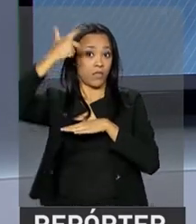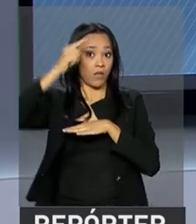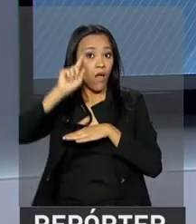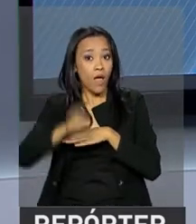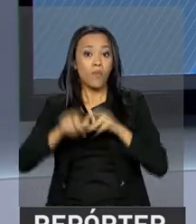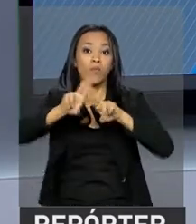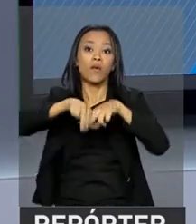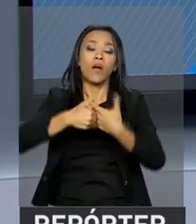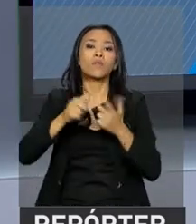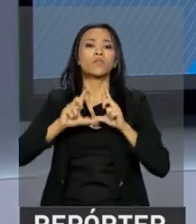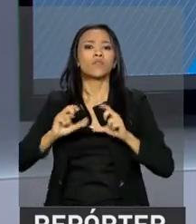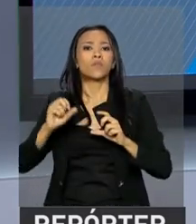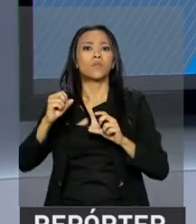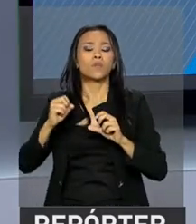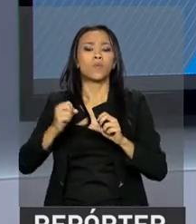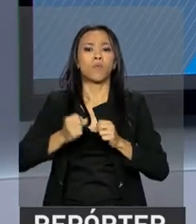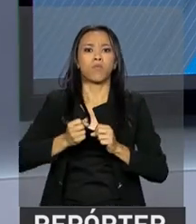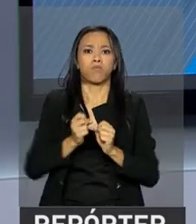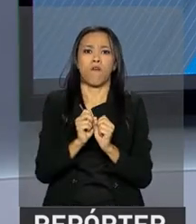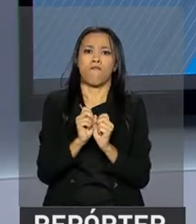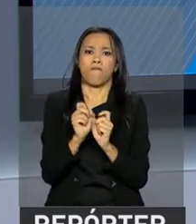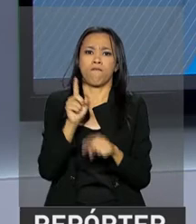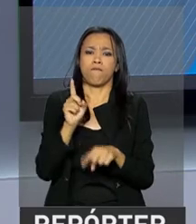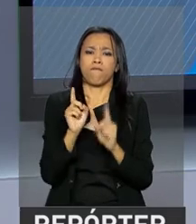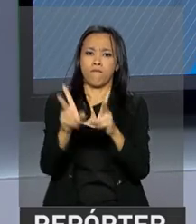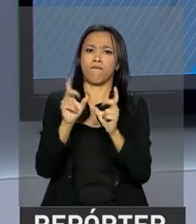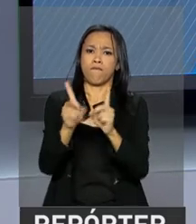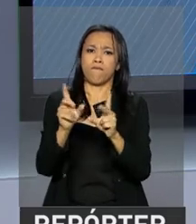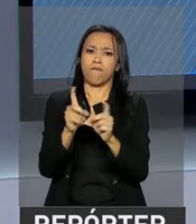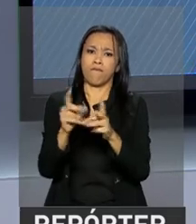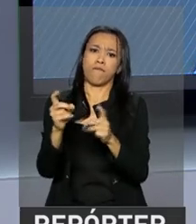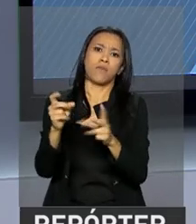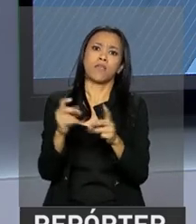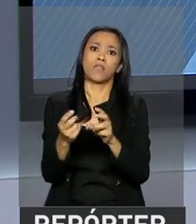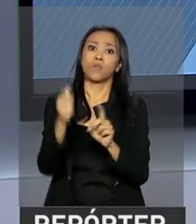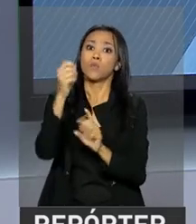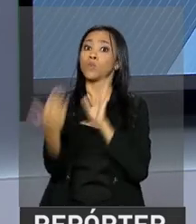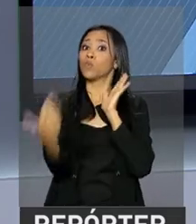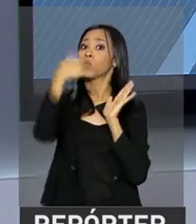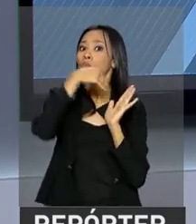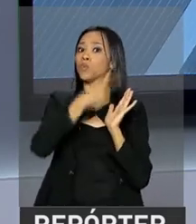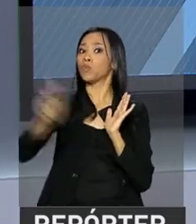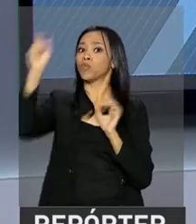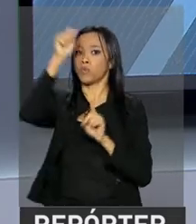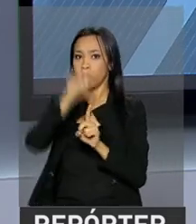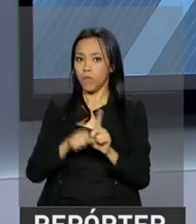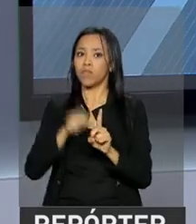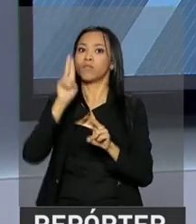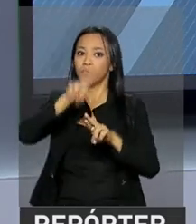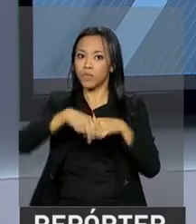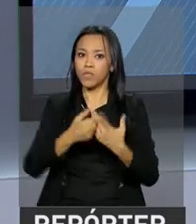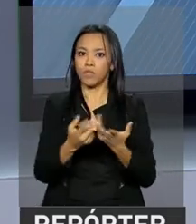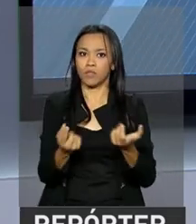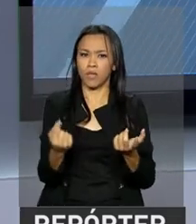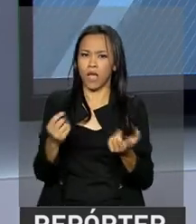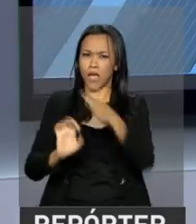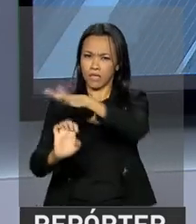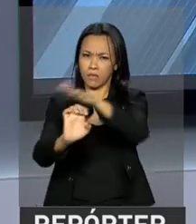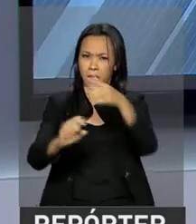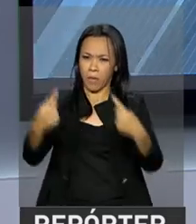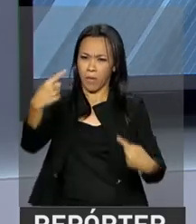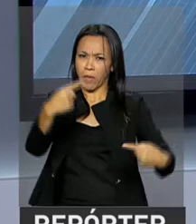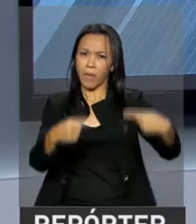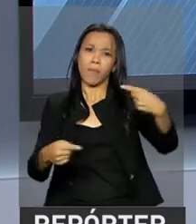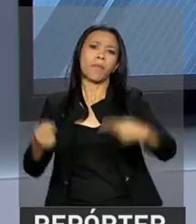significativo nas importações no último mês, o que obrigou ajustes de competitividade da Petrobras